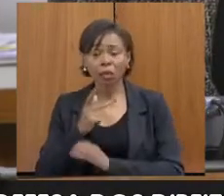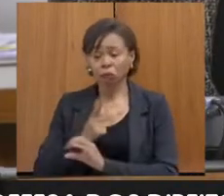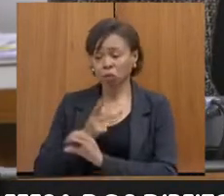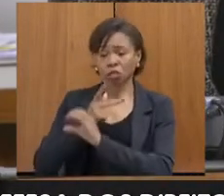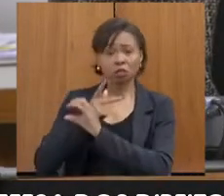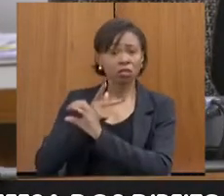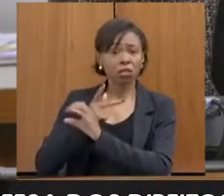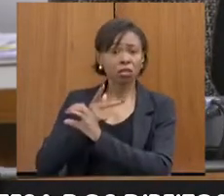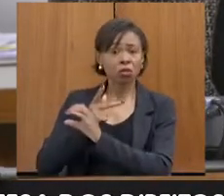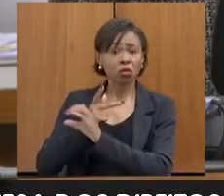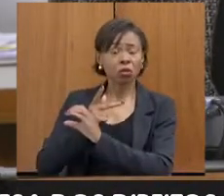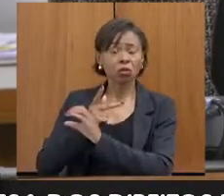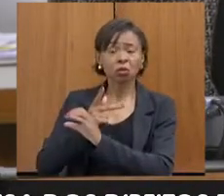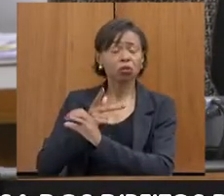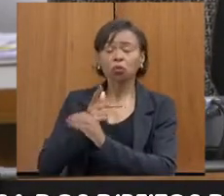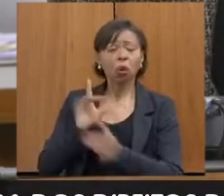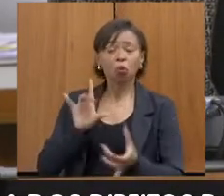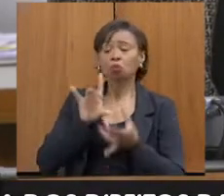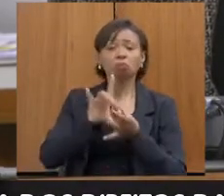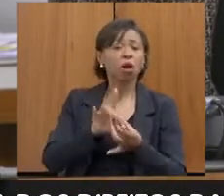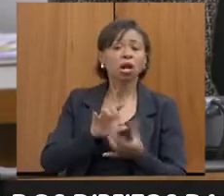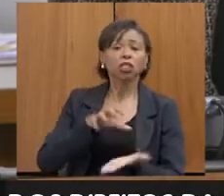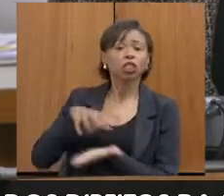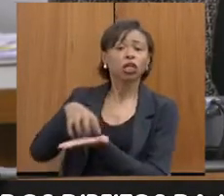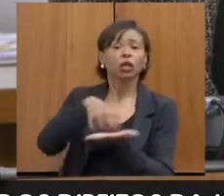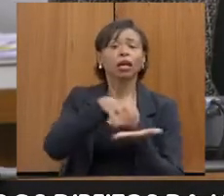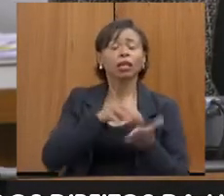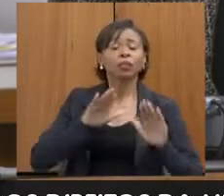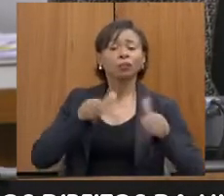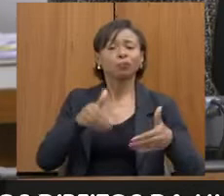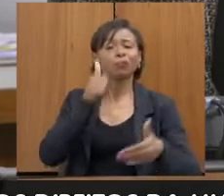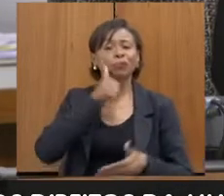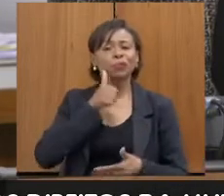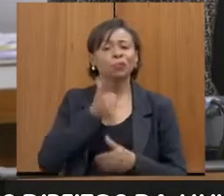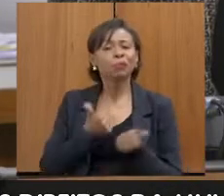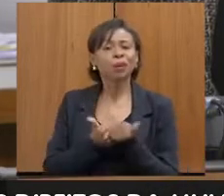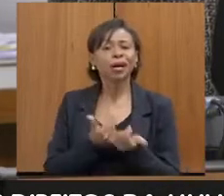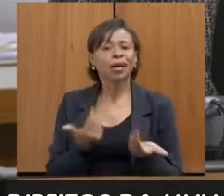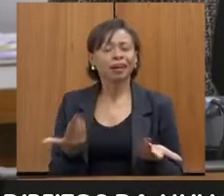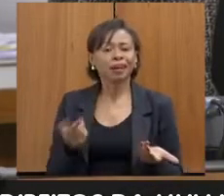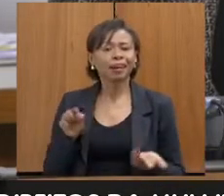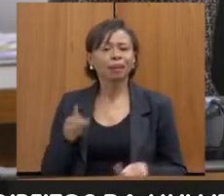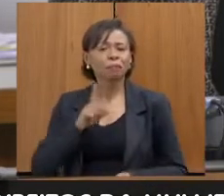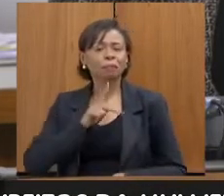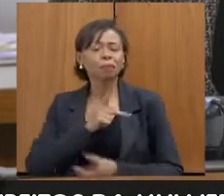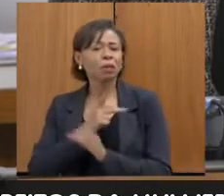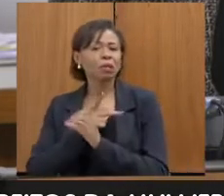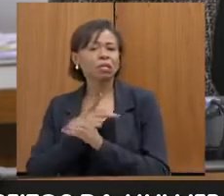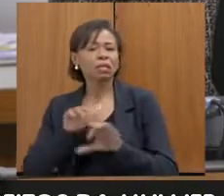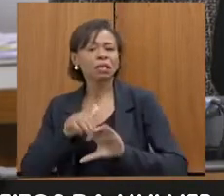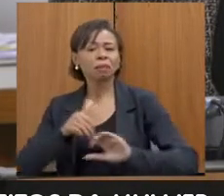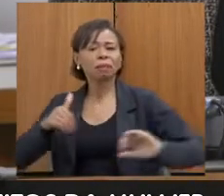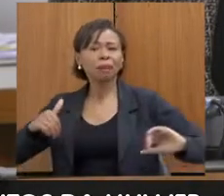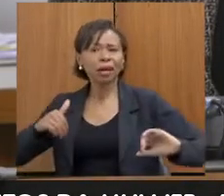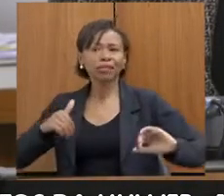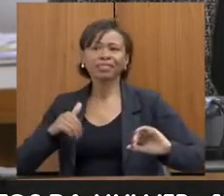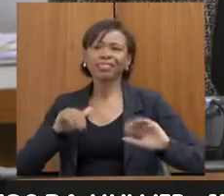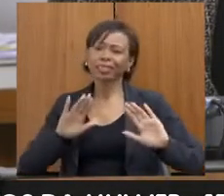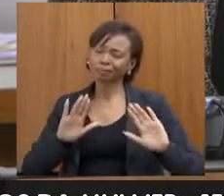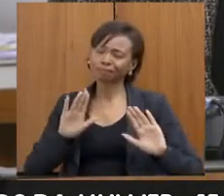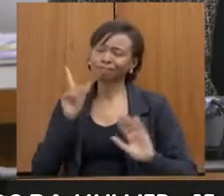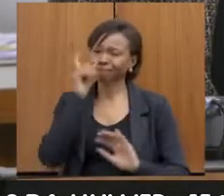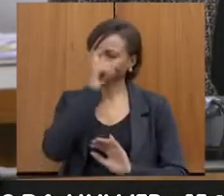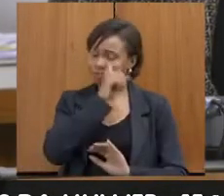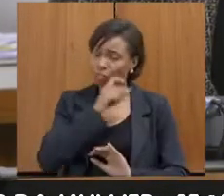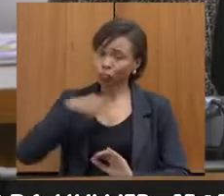parte da rede de apoio das mulheres. Chegando a falar isso para a gente lá e aí gente teve uma certa dificuldade que a gente também está tentando lidar e